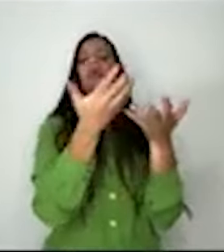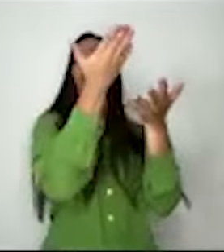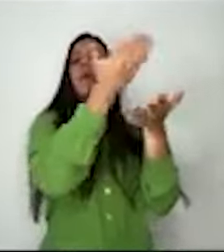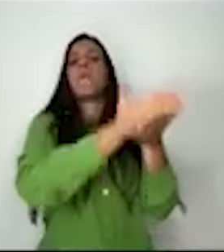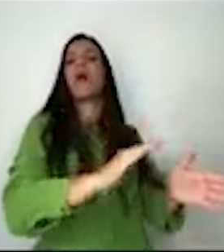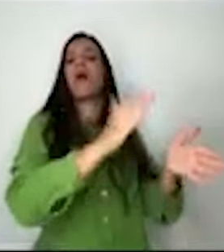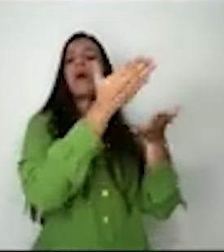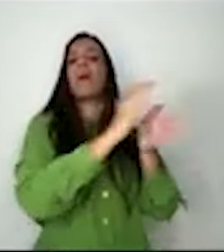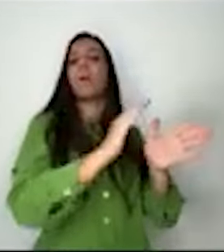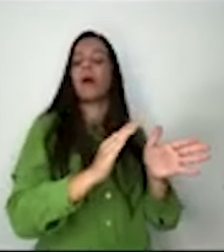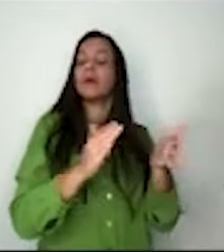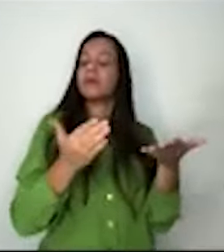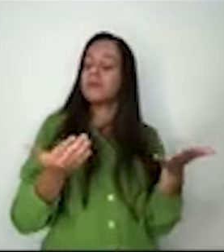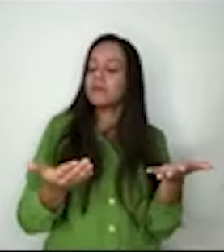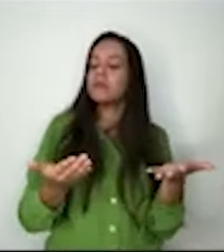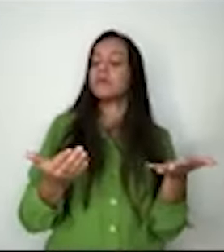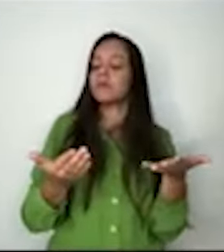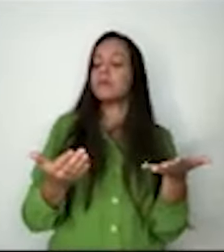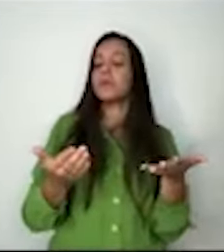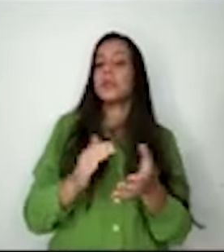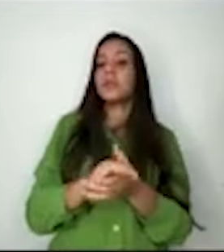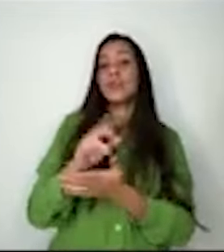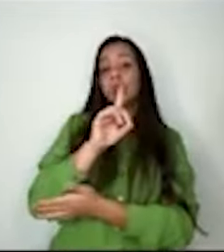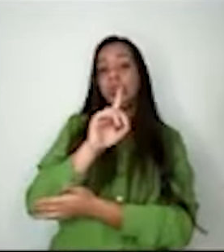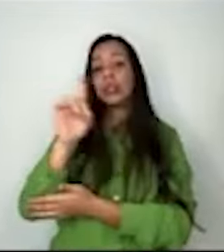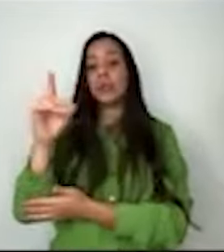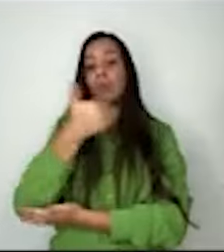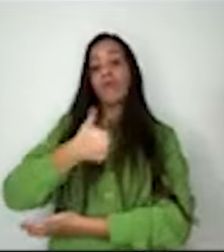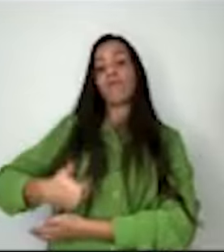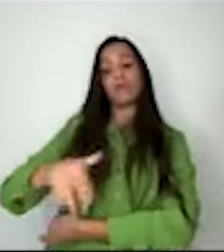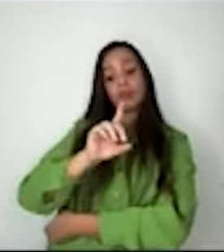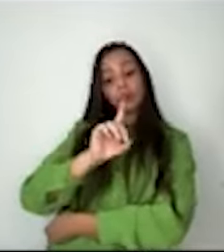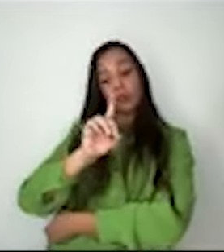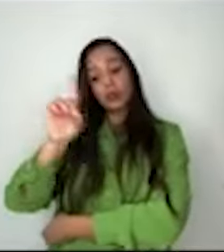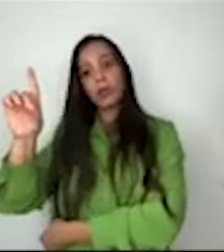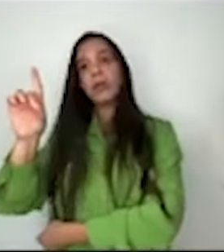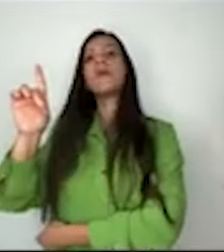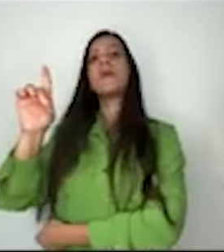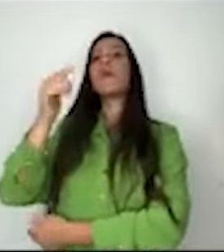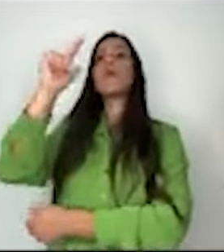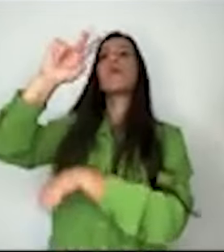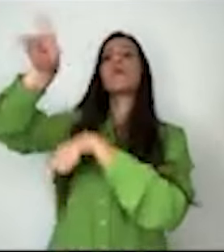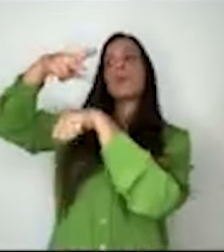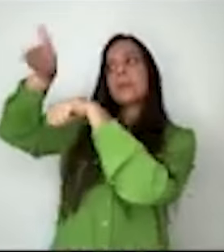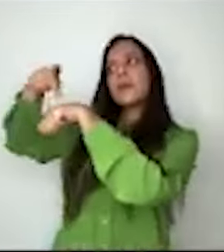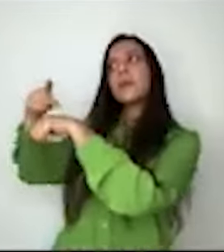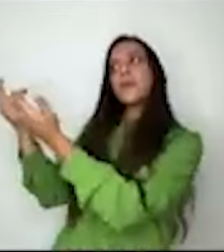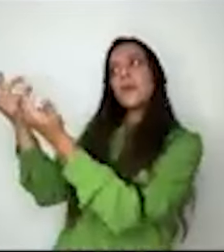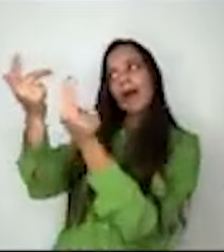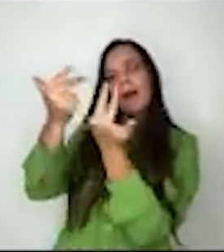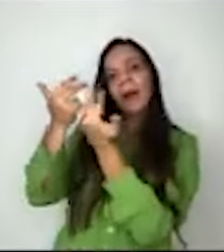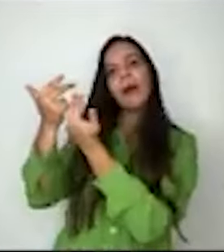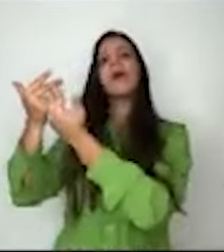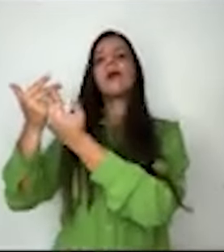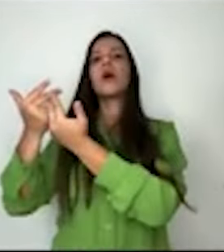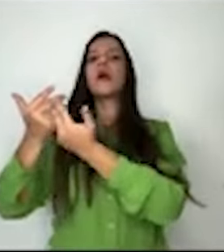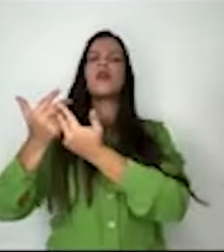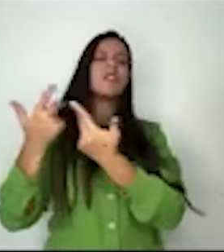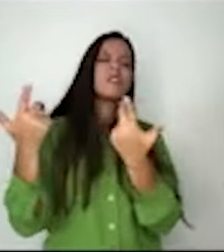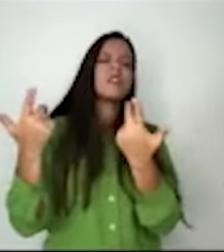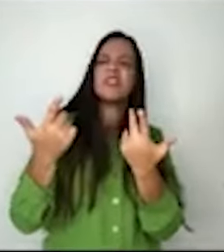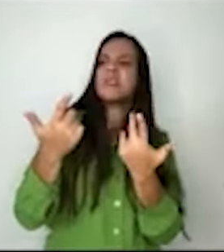direita intolerante em muitas partes do mundo, pela utilização dos discursos de ódio e da